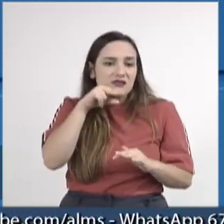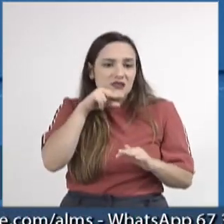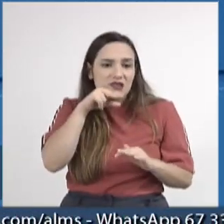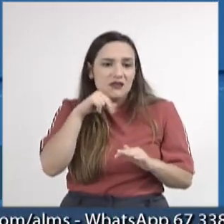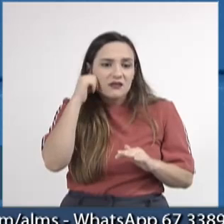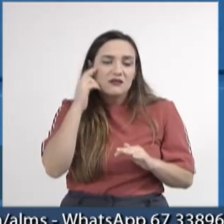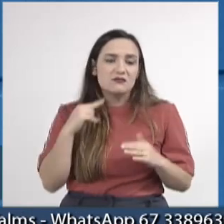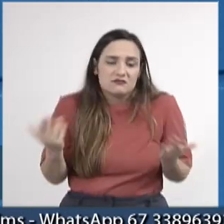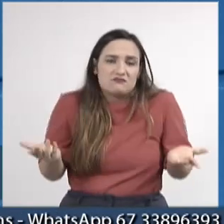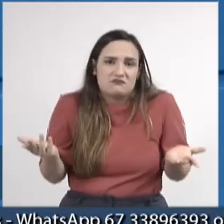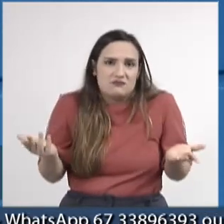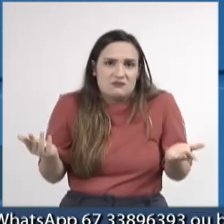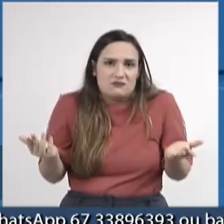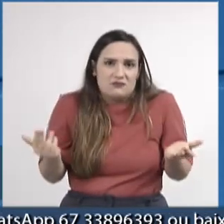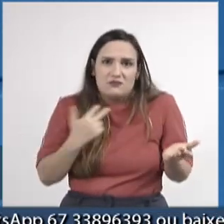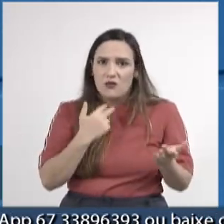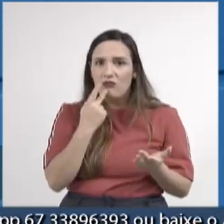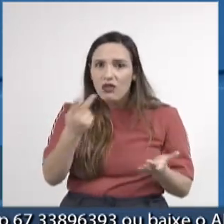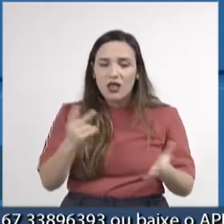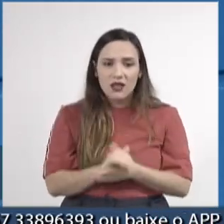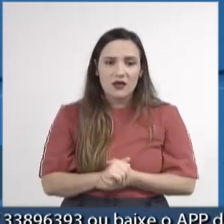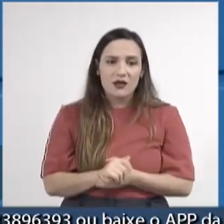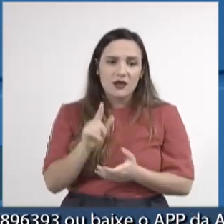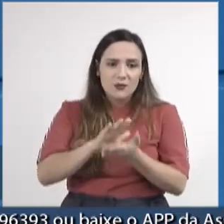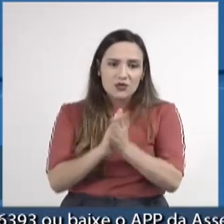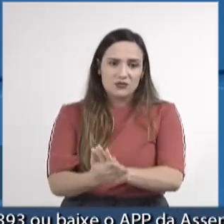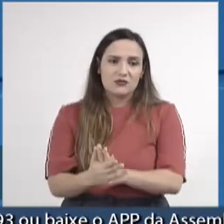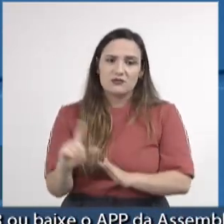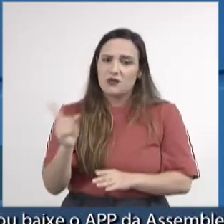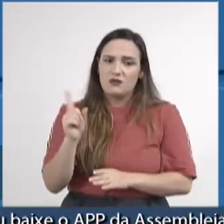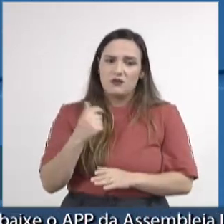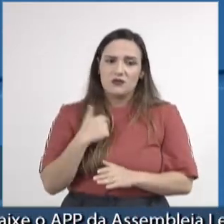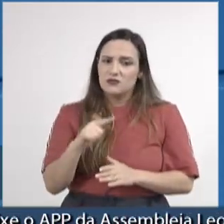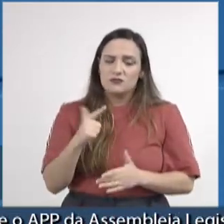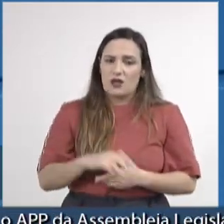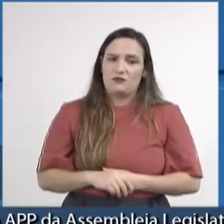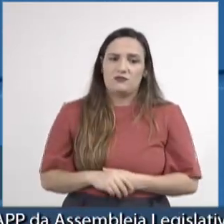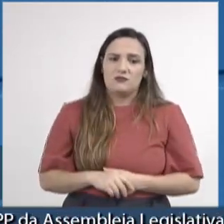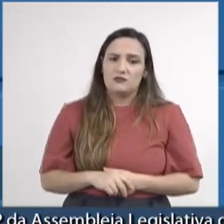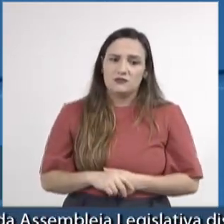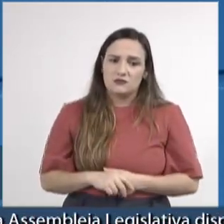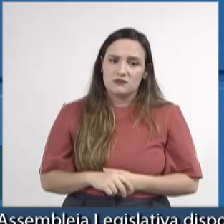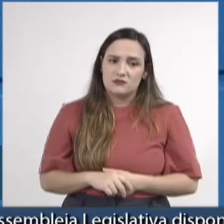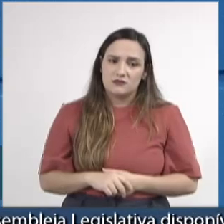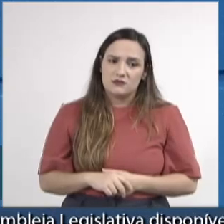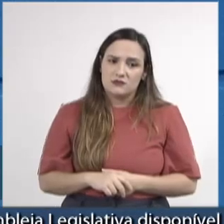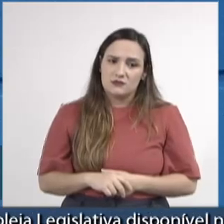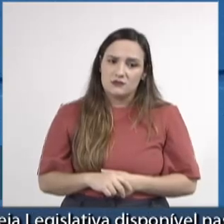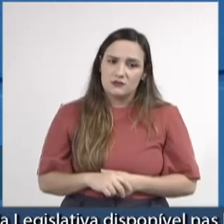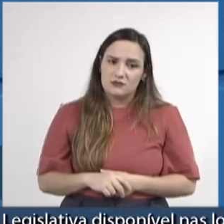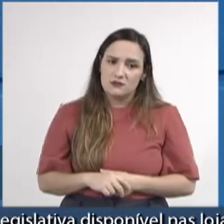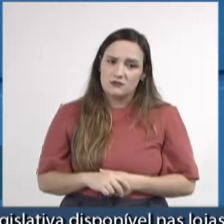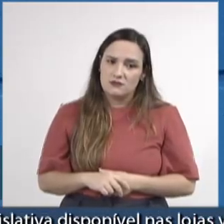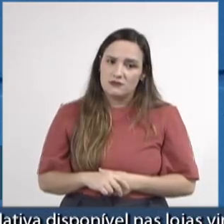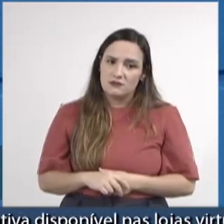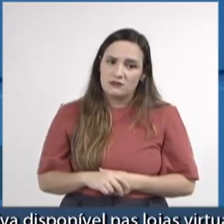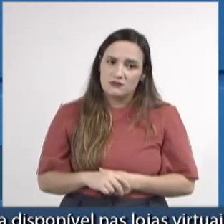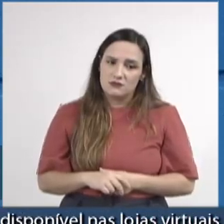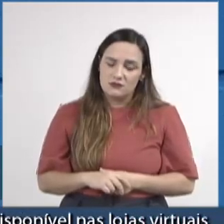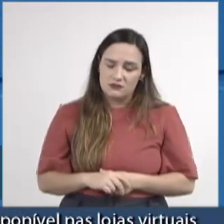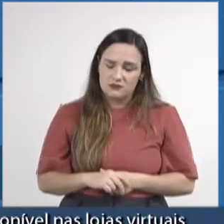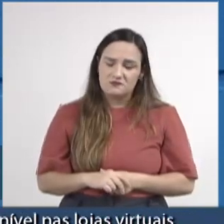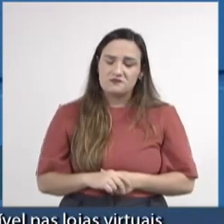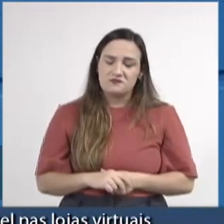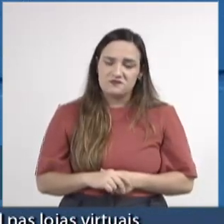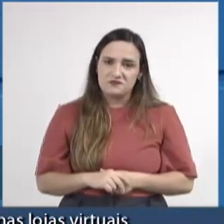então quer dizer, nunca poderão dizer se o senhor é racista, de maneira nenhuma, de maneira nenhuma. Então, o